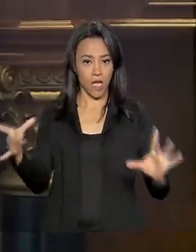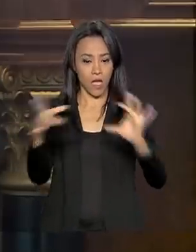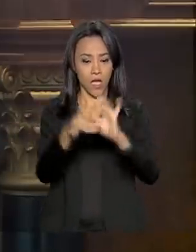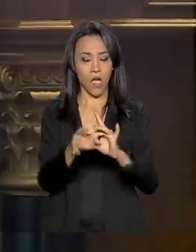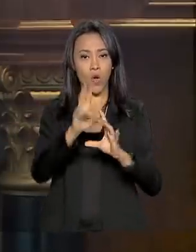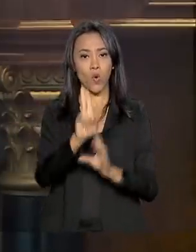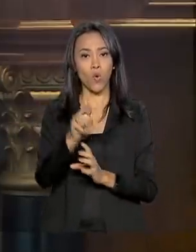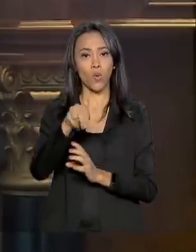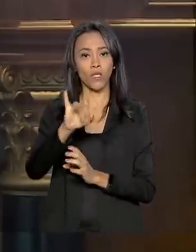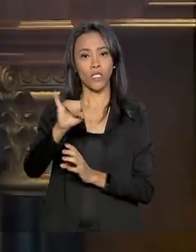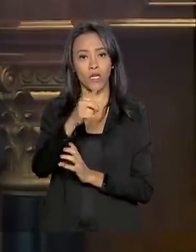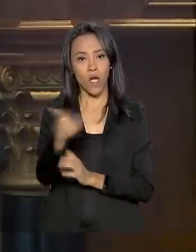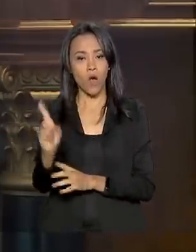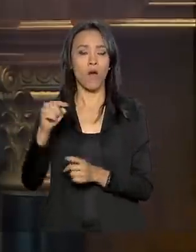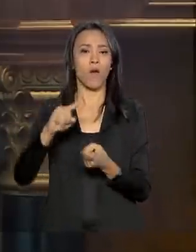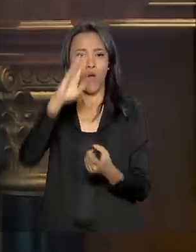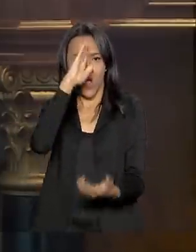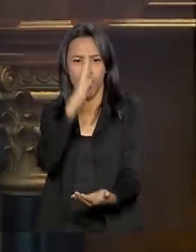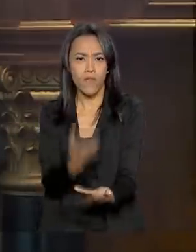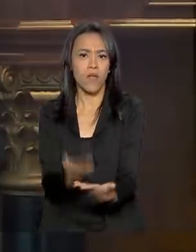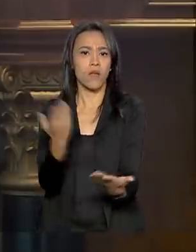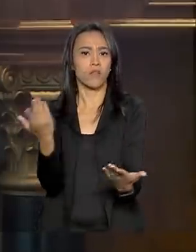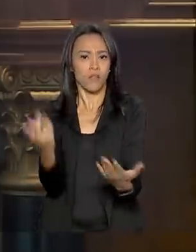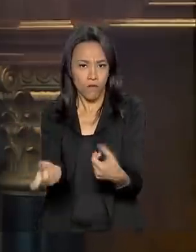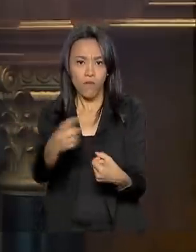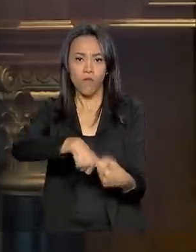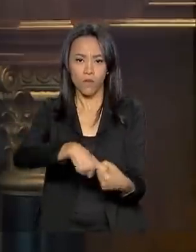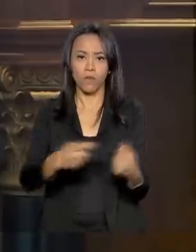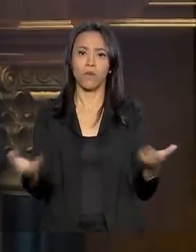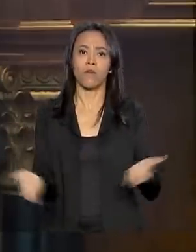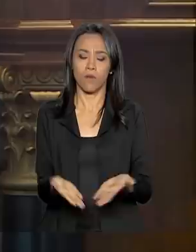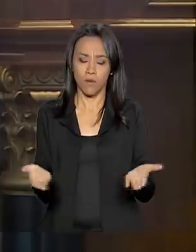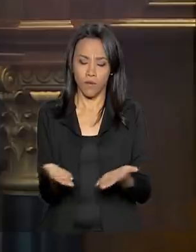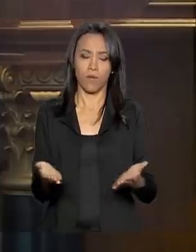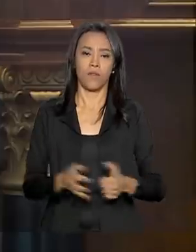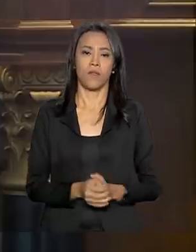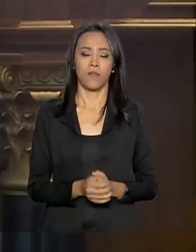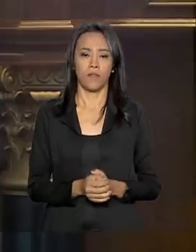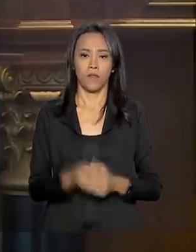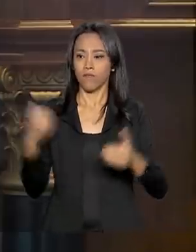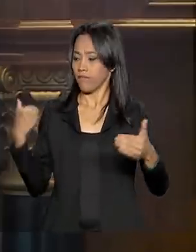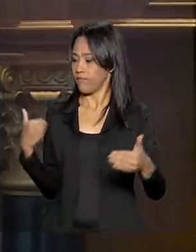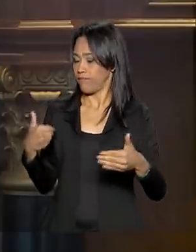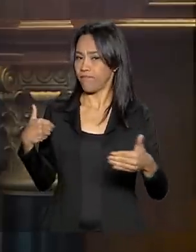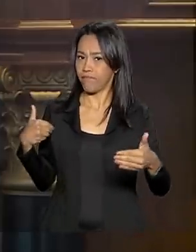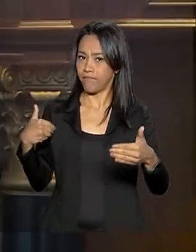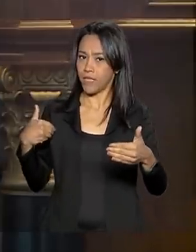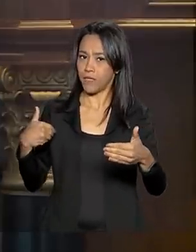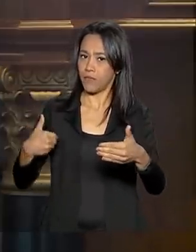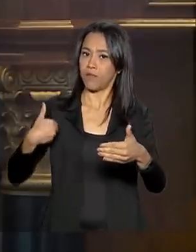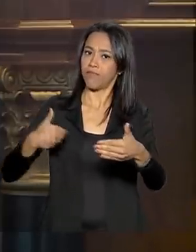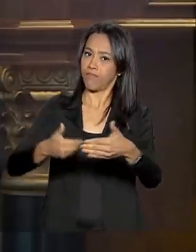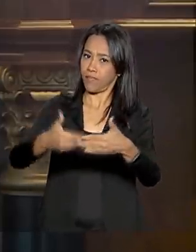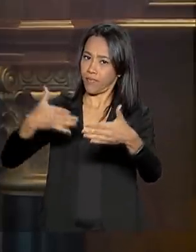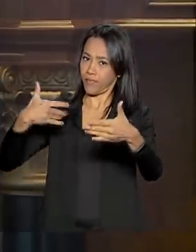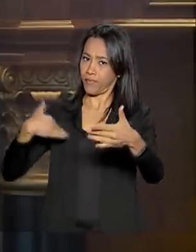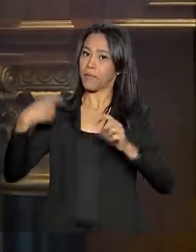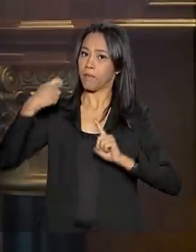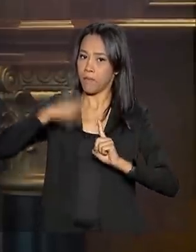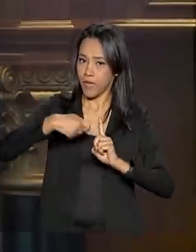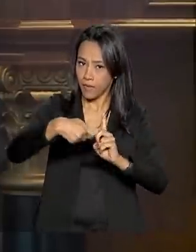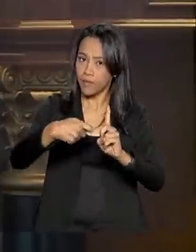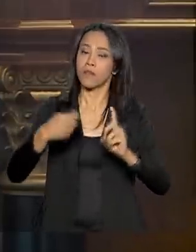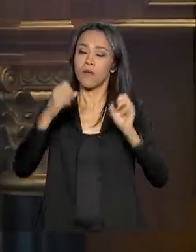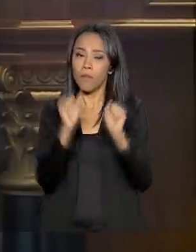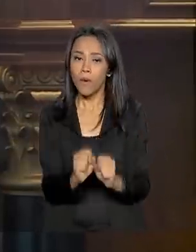essa confiança que começamos a estabelecer ao longo desses últimos meses, pode nos